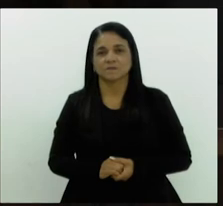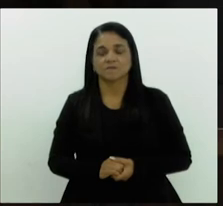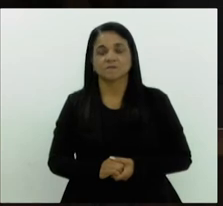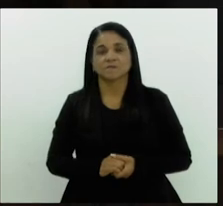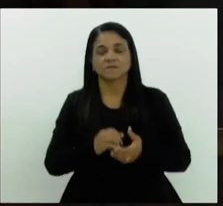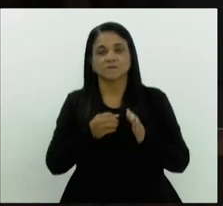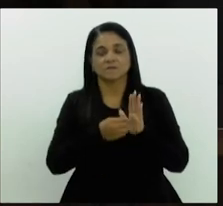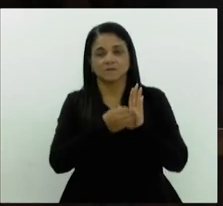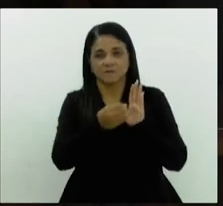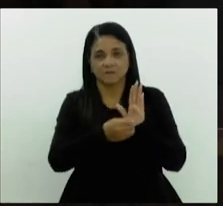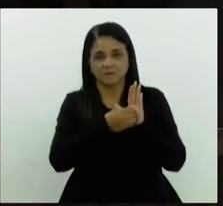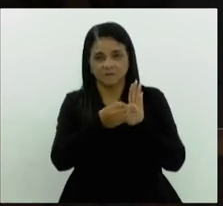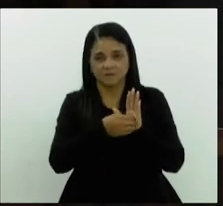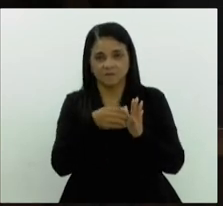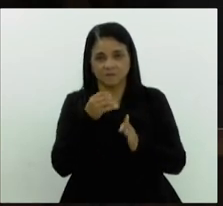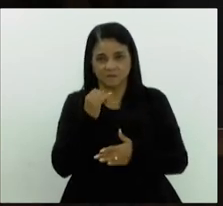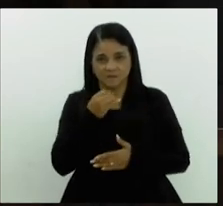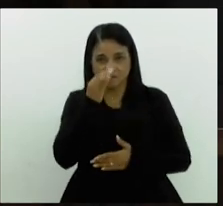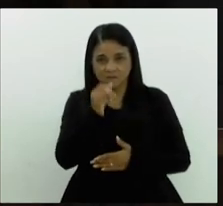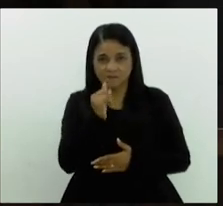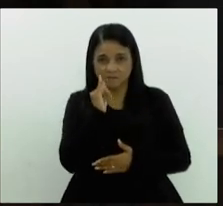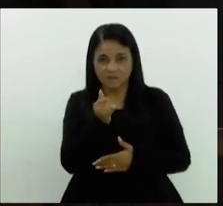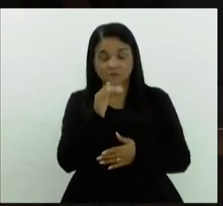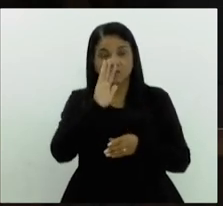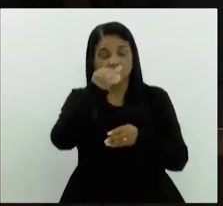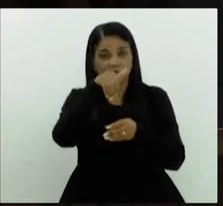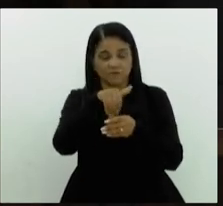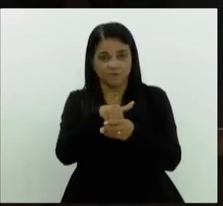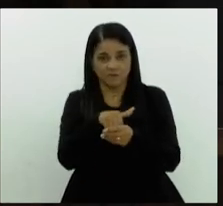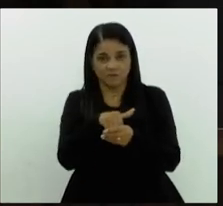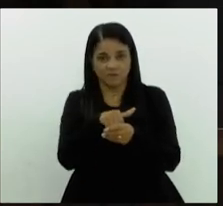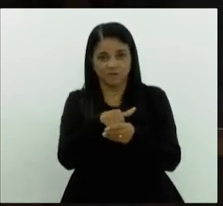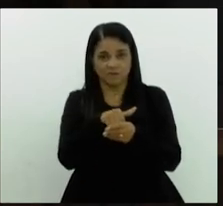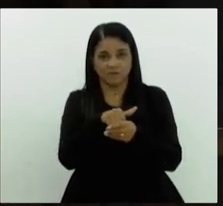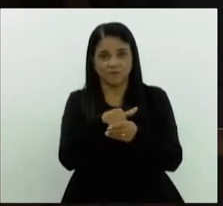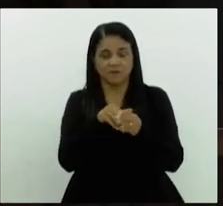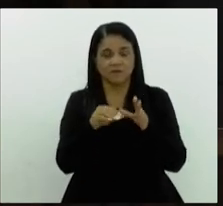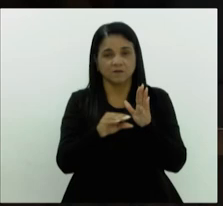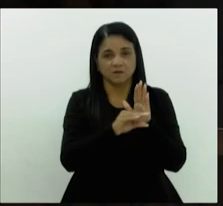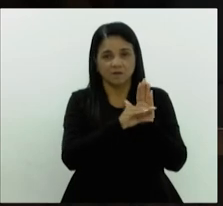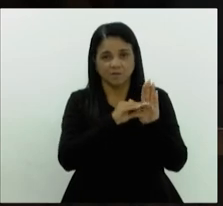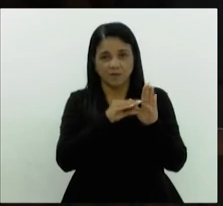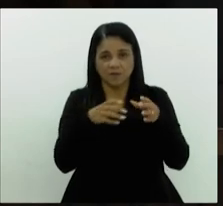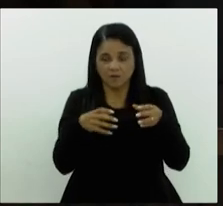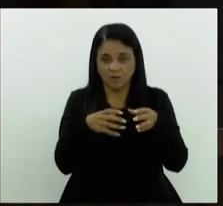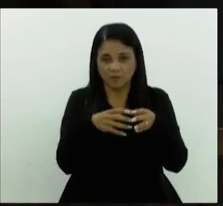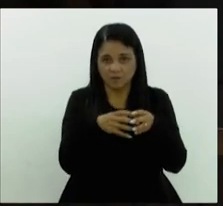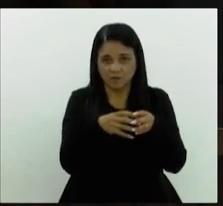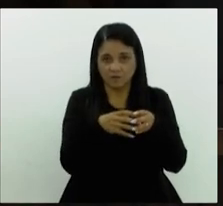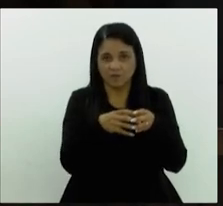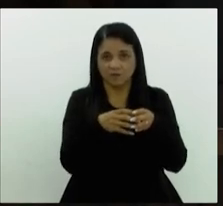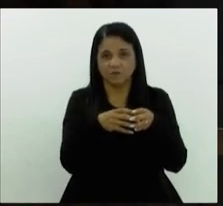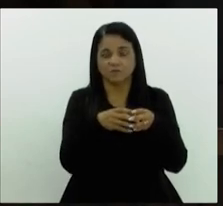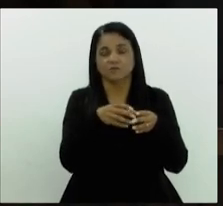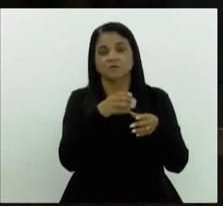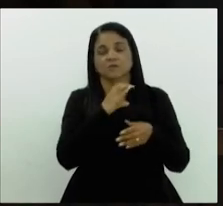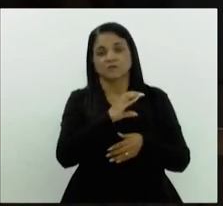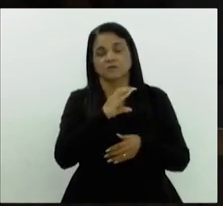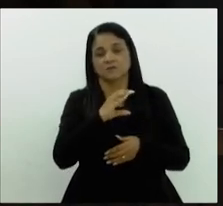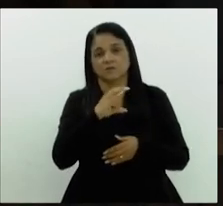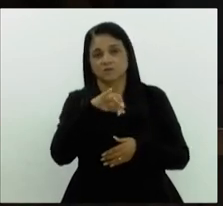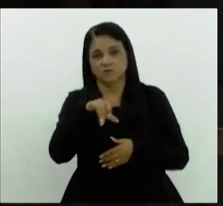emitidos, em votação da emenda da Comissão de Justiça,